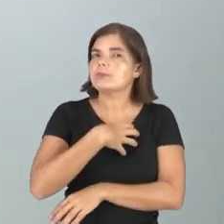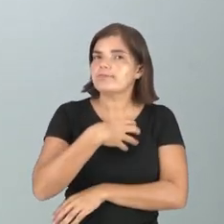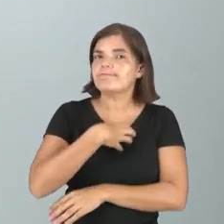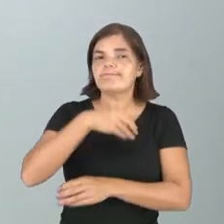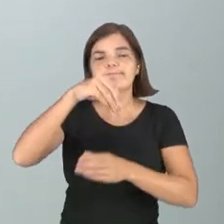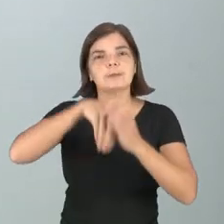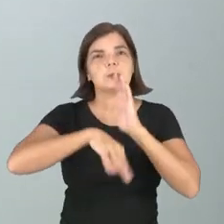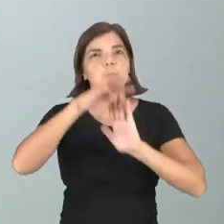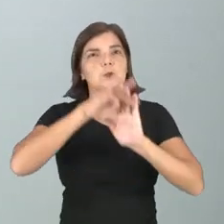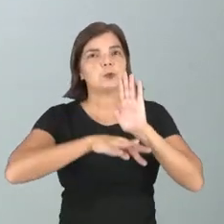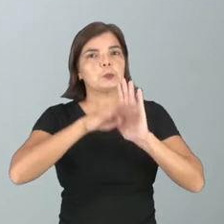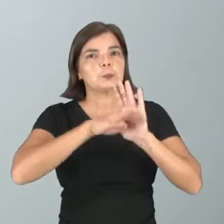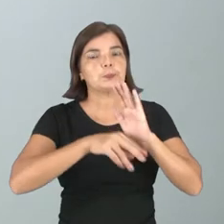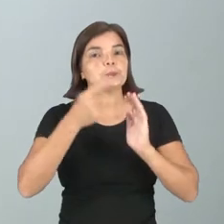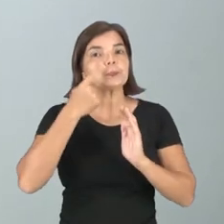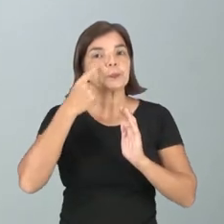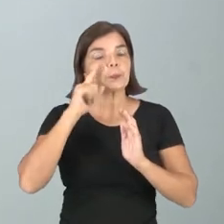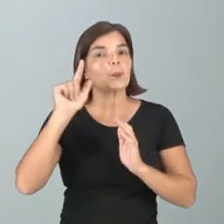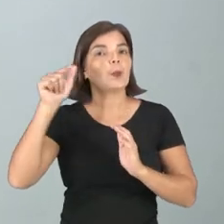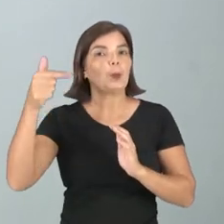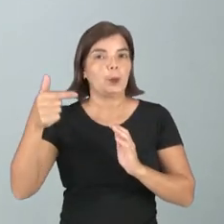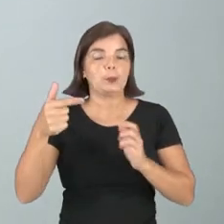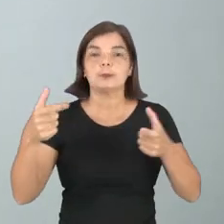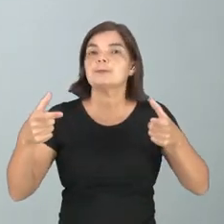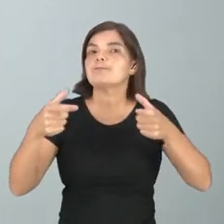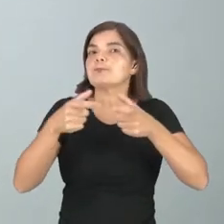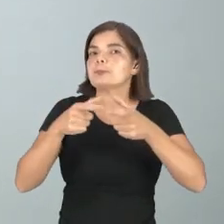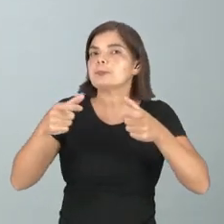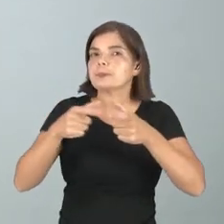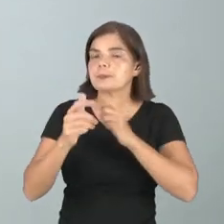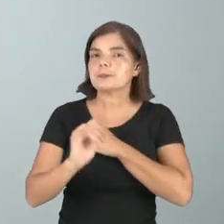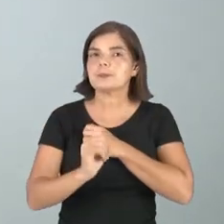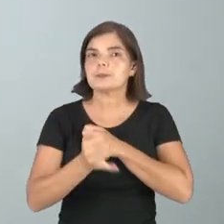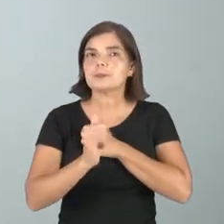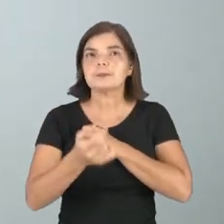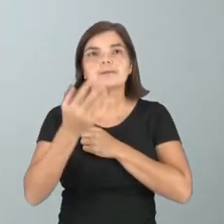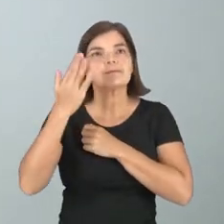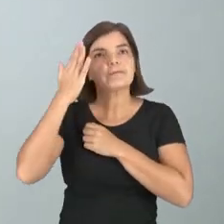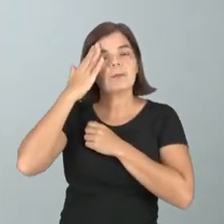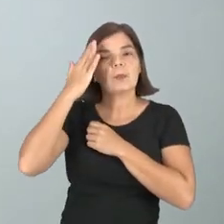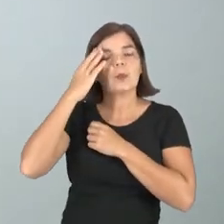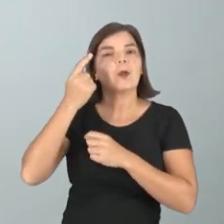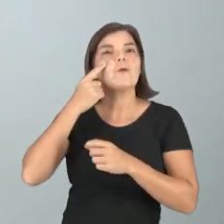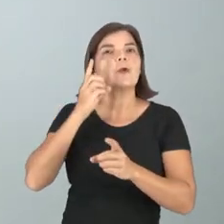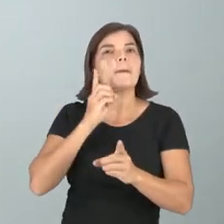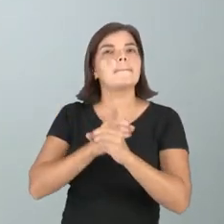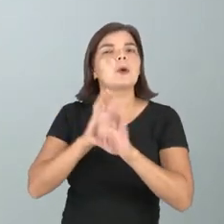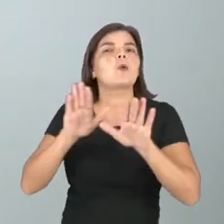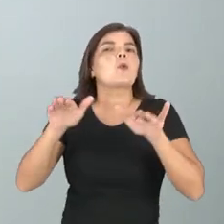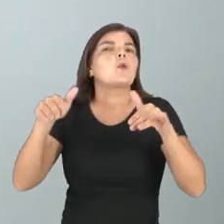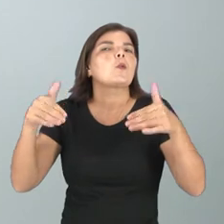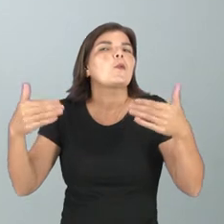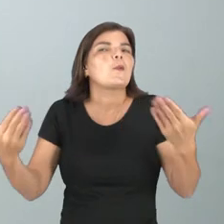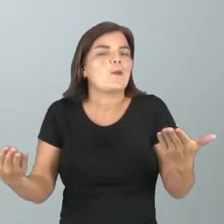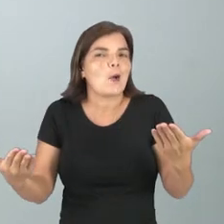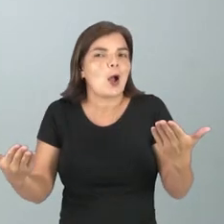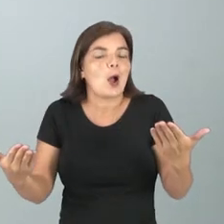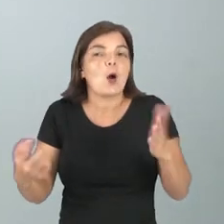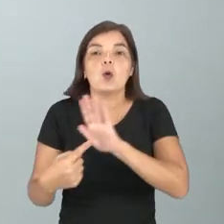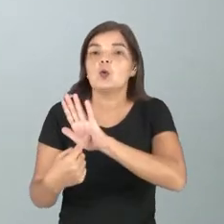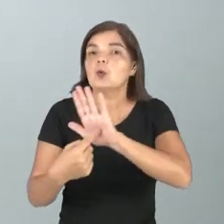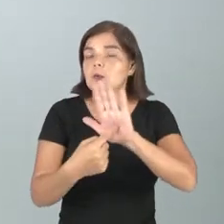dentro de um texto. Vamos ler outro microconto para a gente poder identificar qual recurso